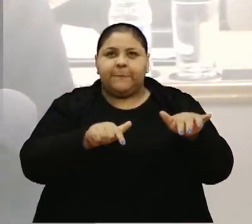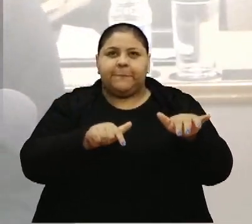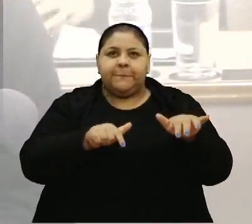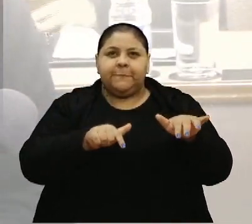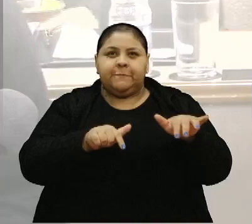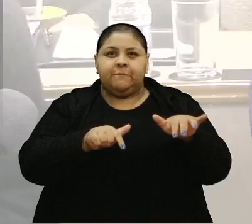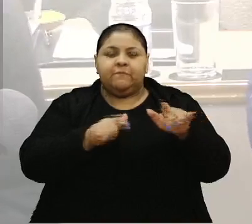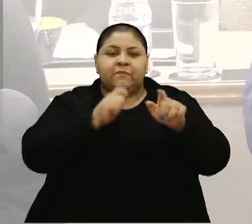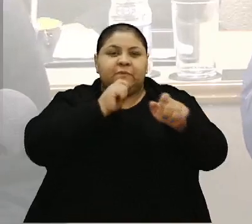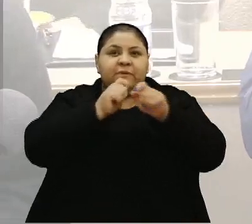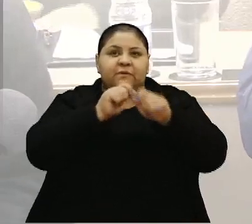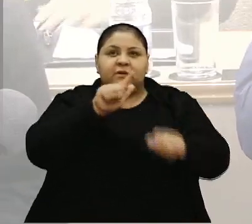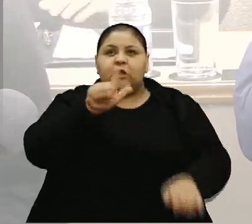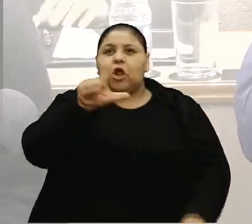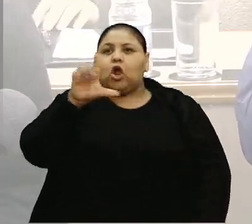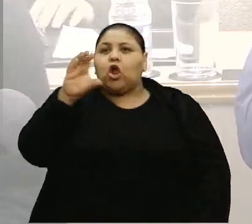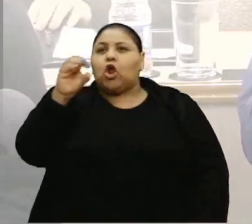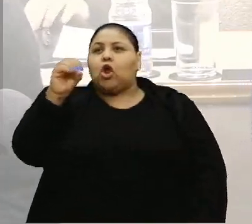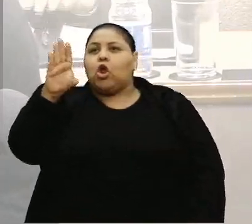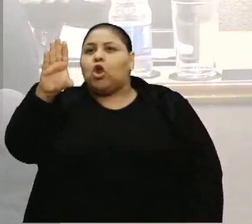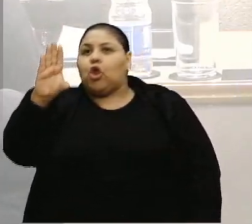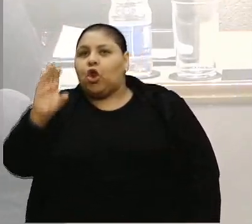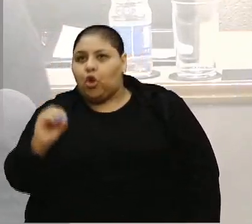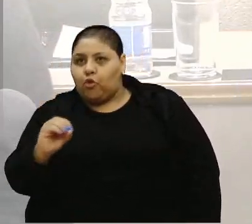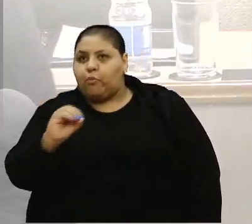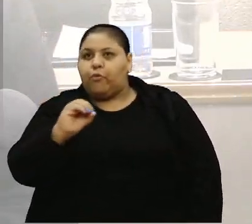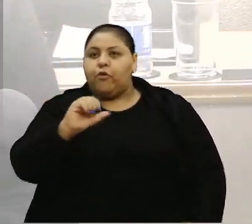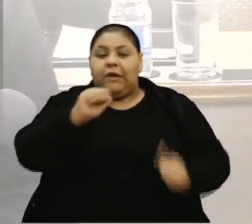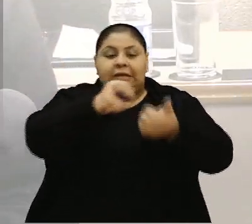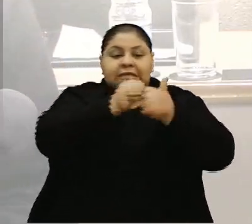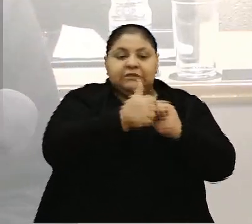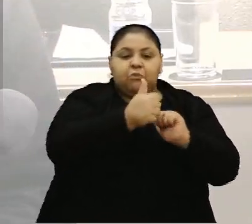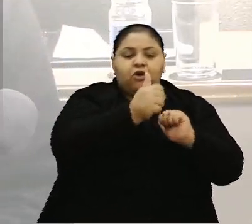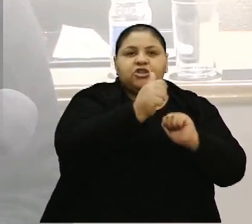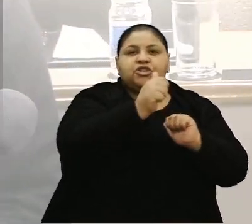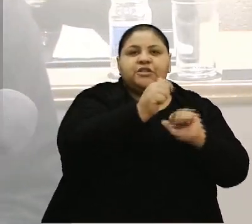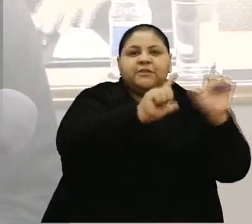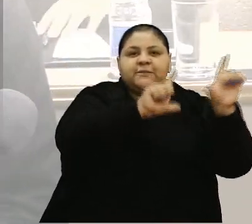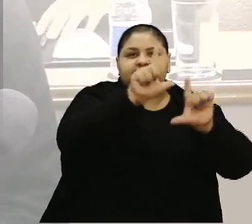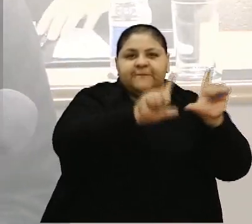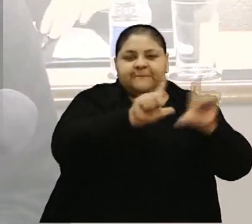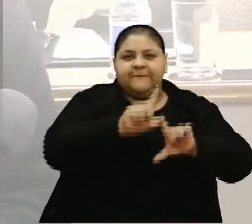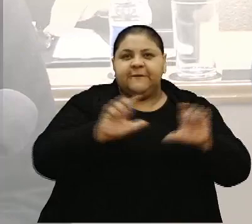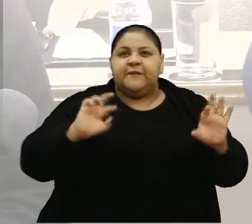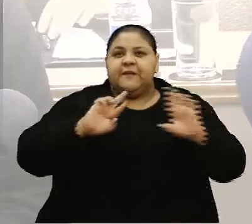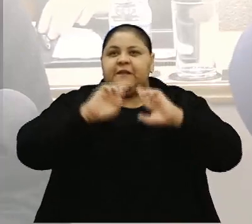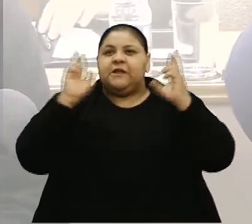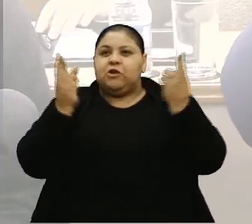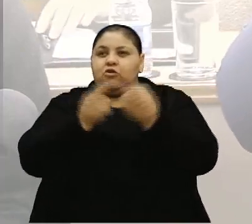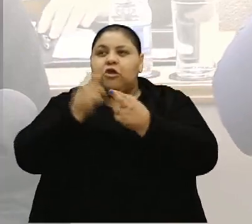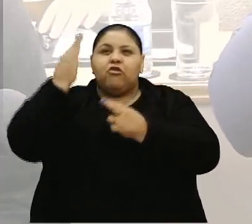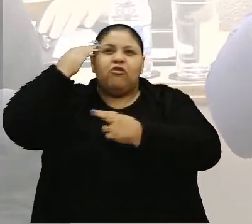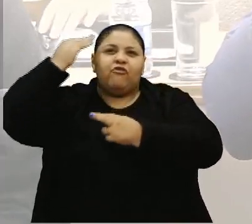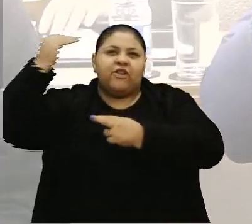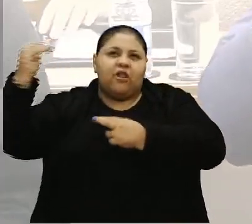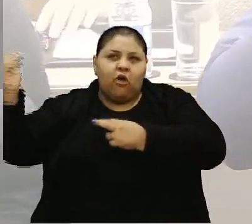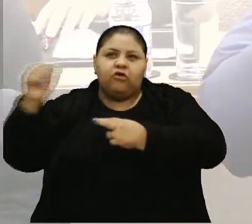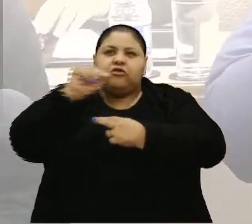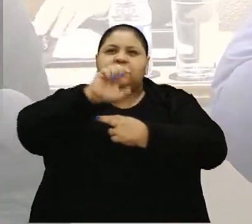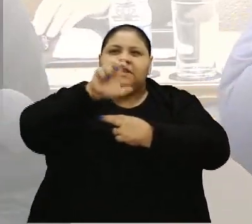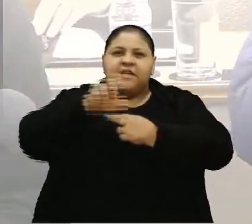imprensa, pela Globo, pela Esporte TV, onde reuniu artistas famosos, ex-jogadores,